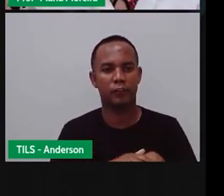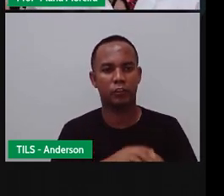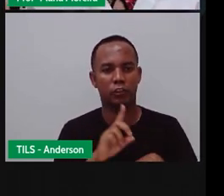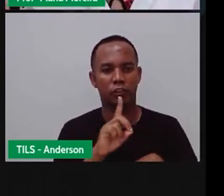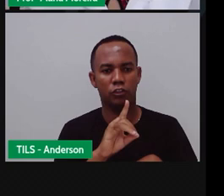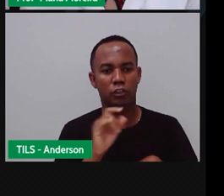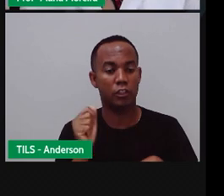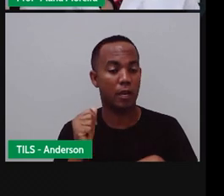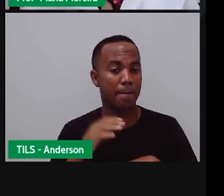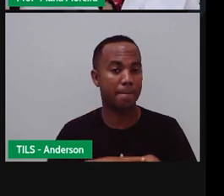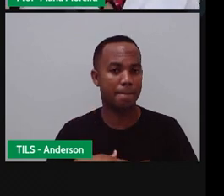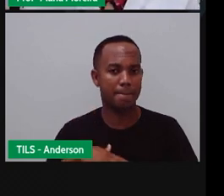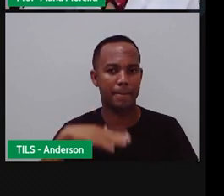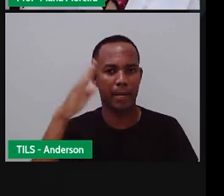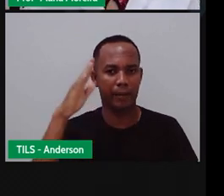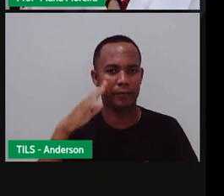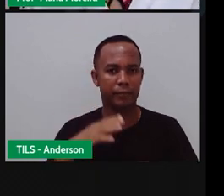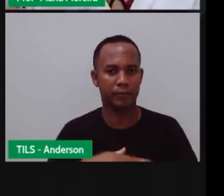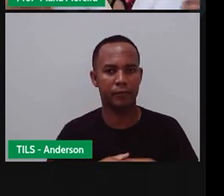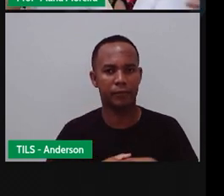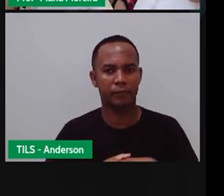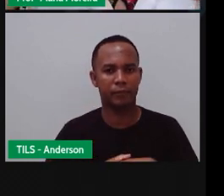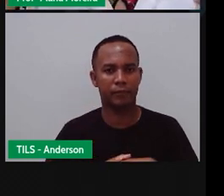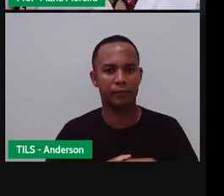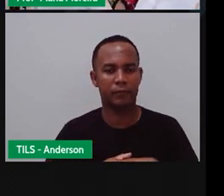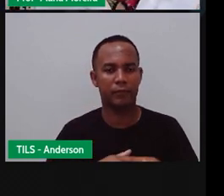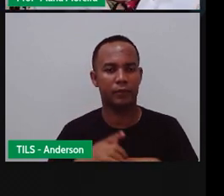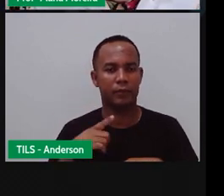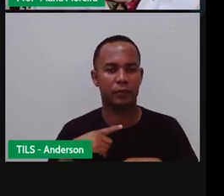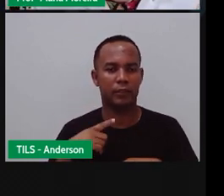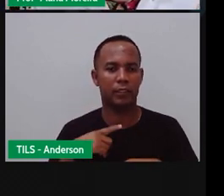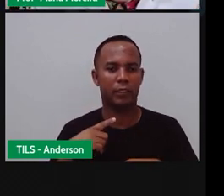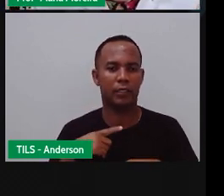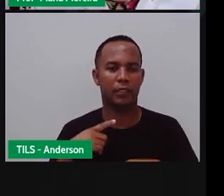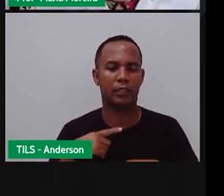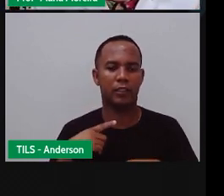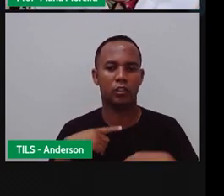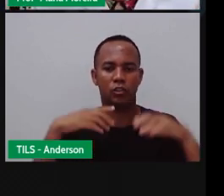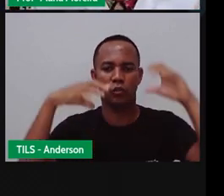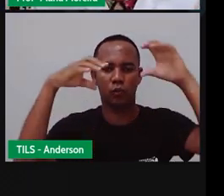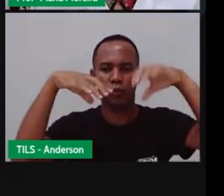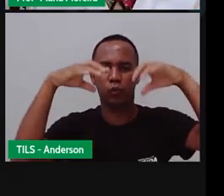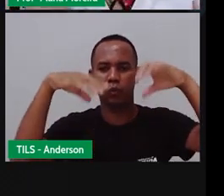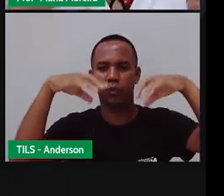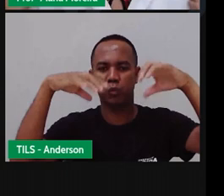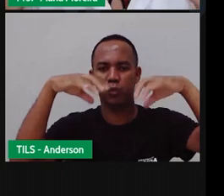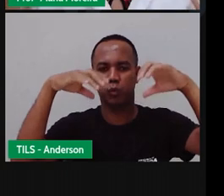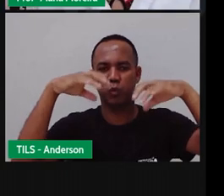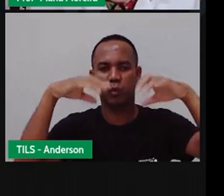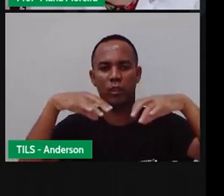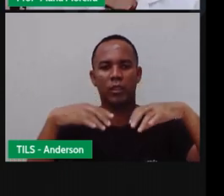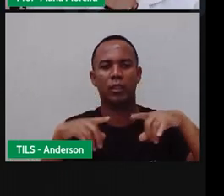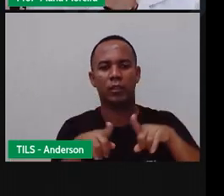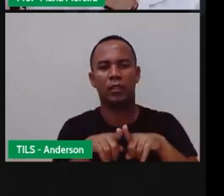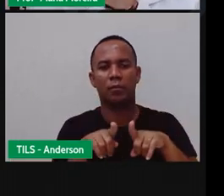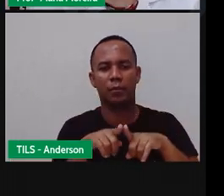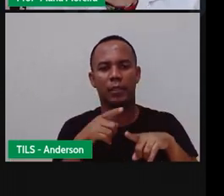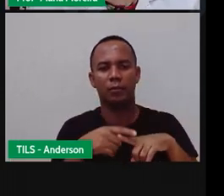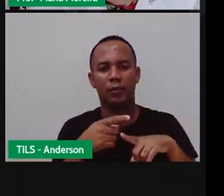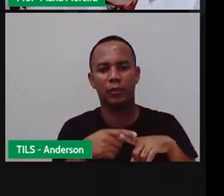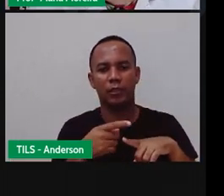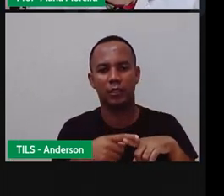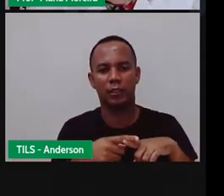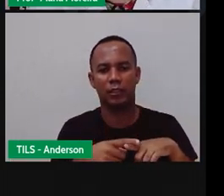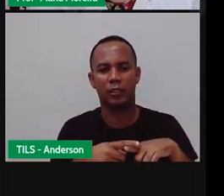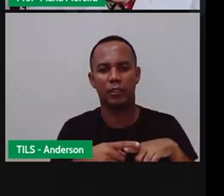durando bem mais né possui uma grande quantidade de chuvas devido a alta evaporação da água